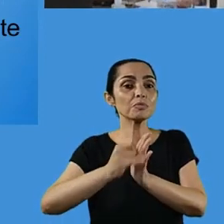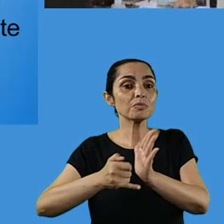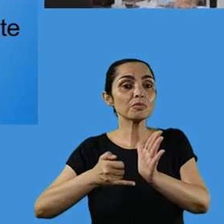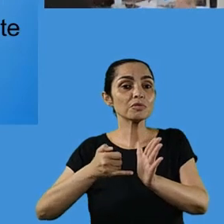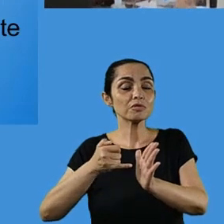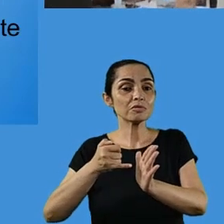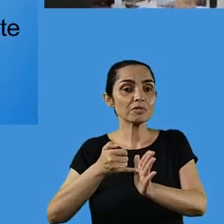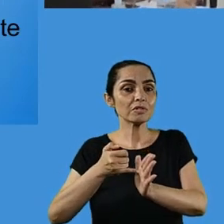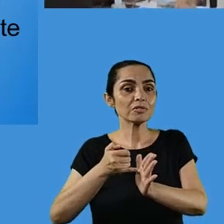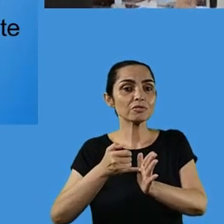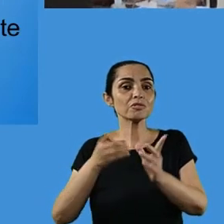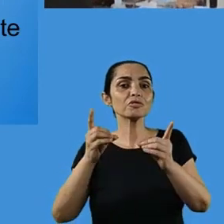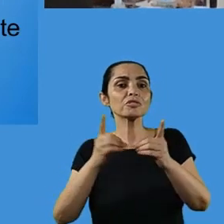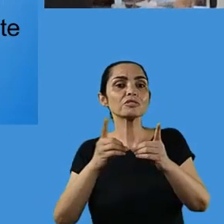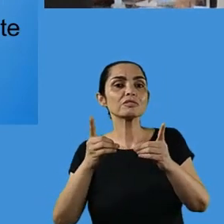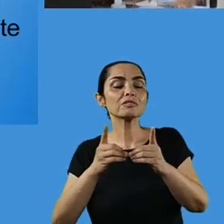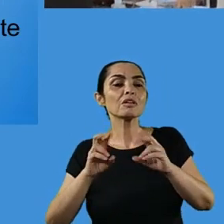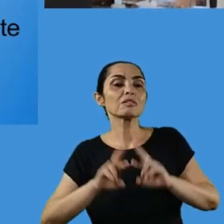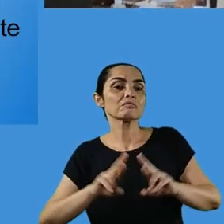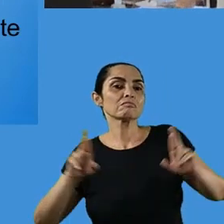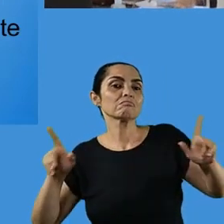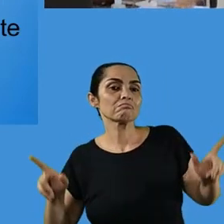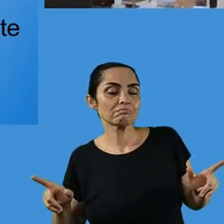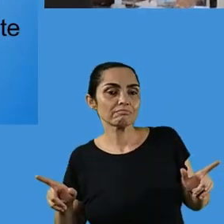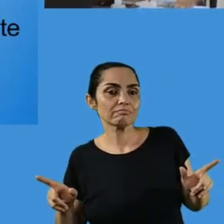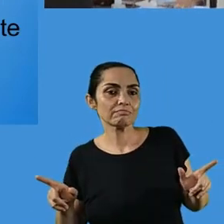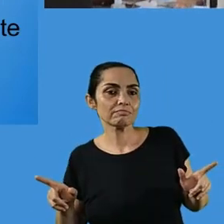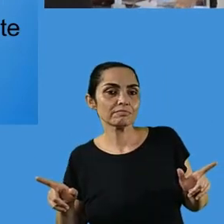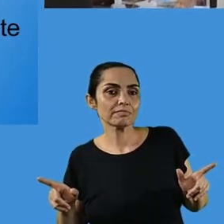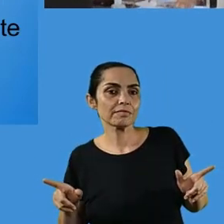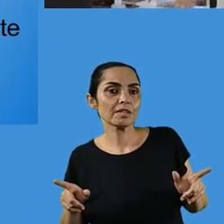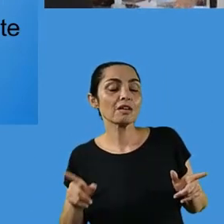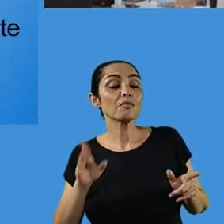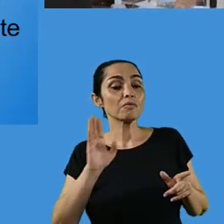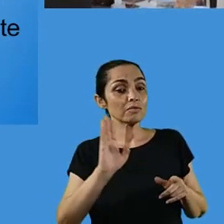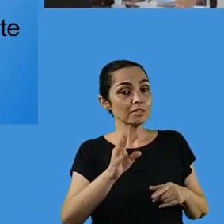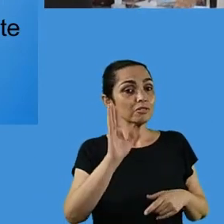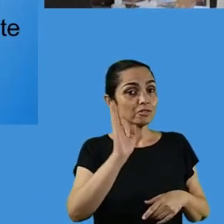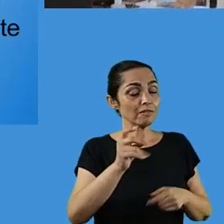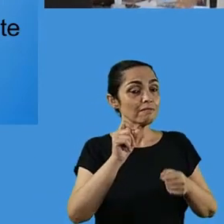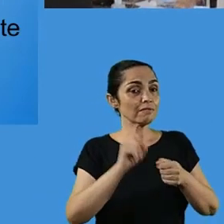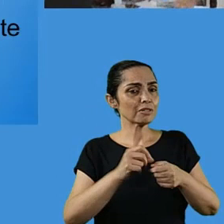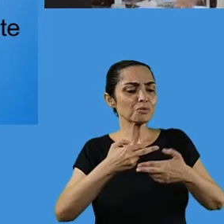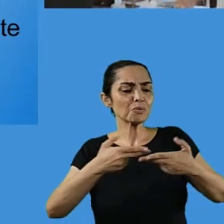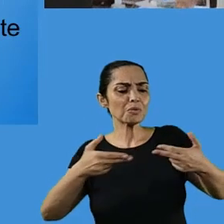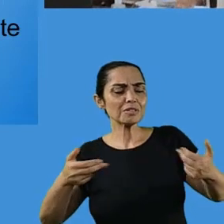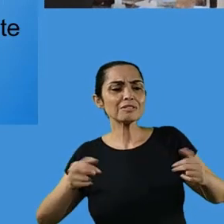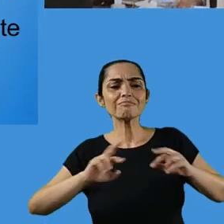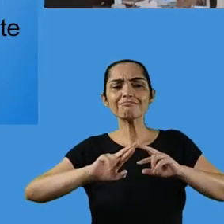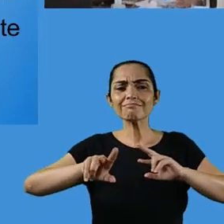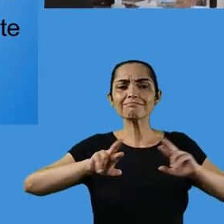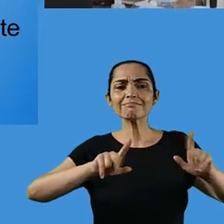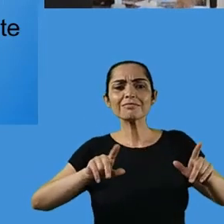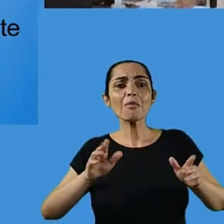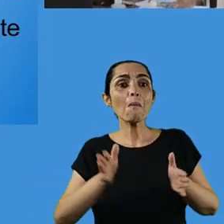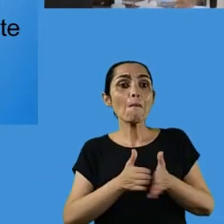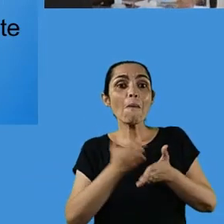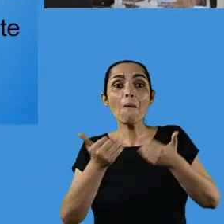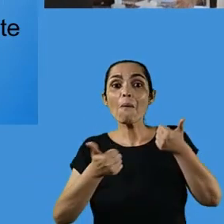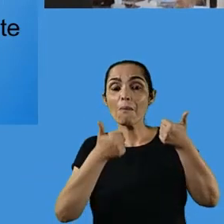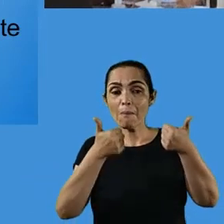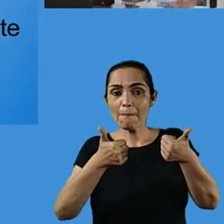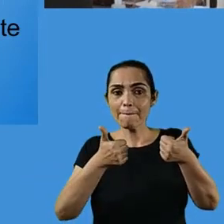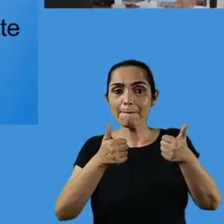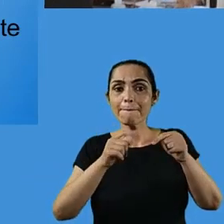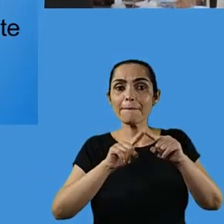coletivamente. O que é que nós temos, o que nós tínhamos e que nós podemos manter? O a gente pode adequar? Então, façam isso, tudo